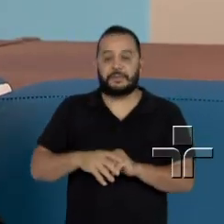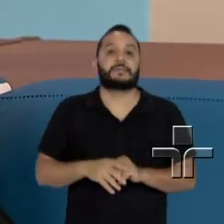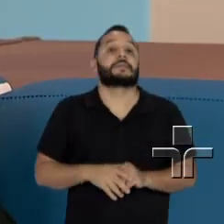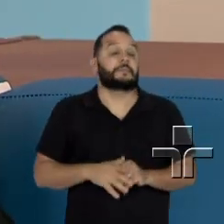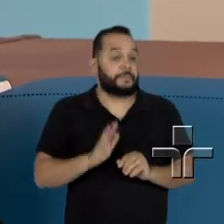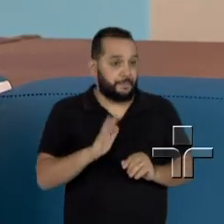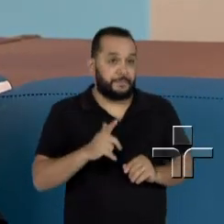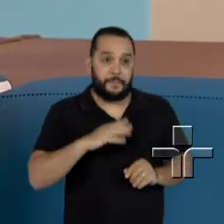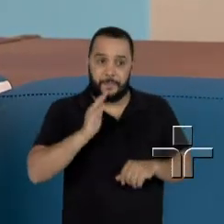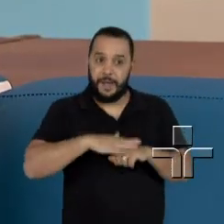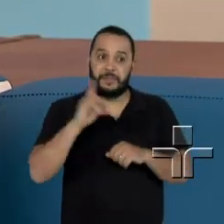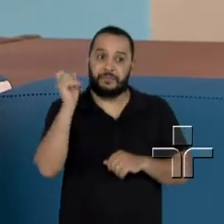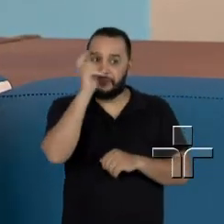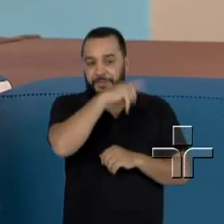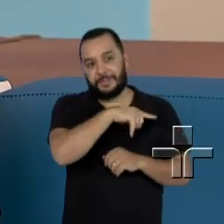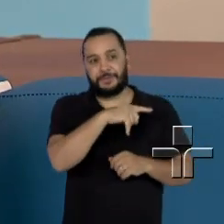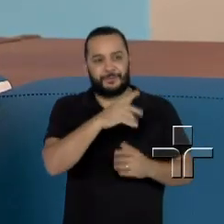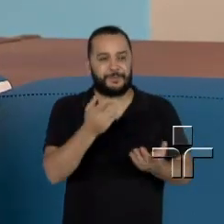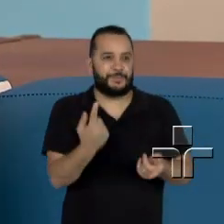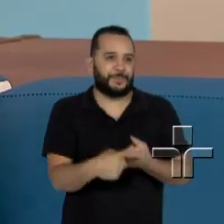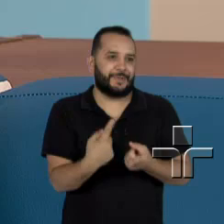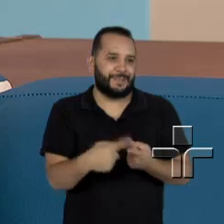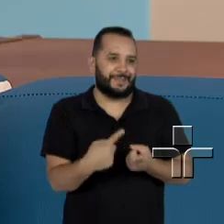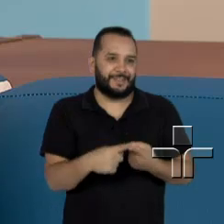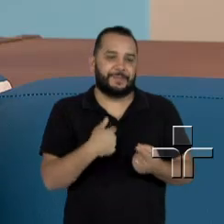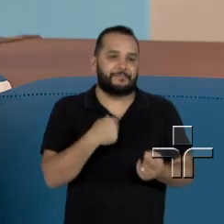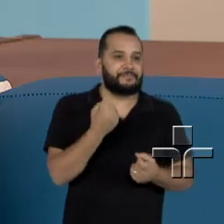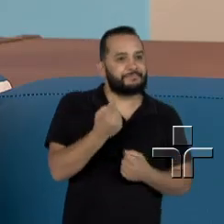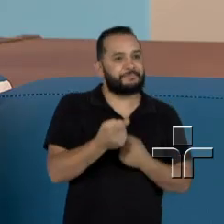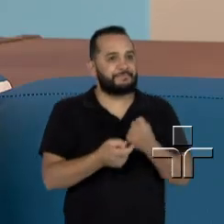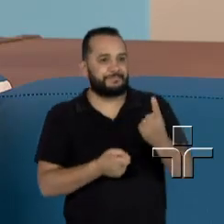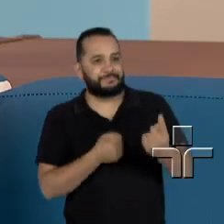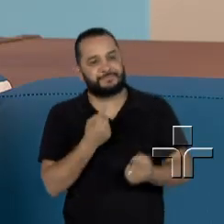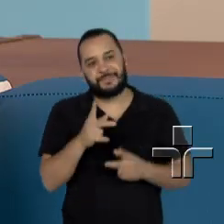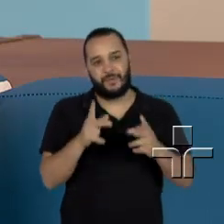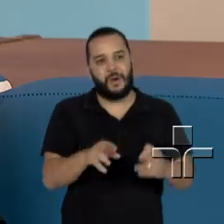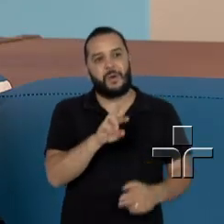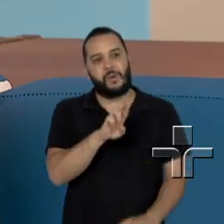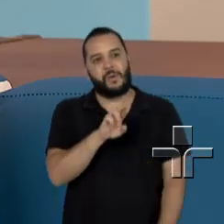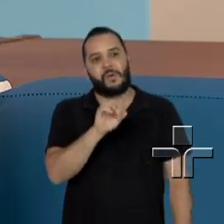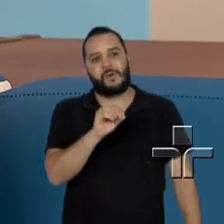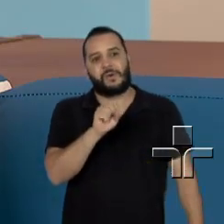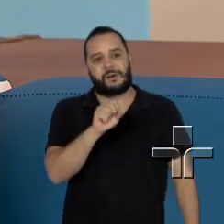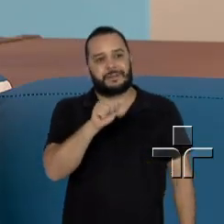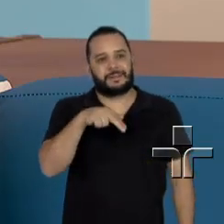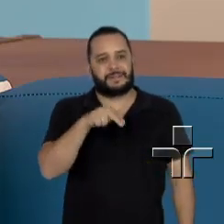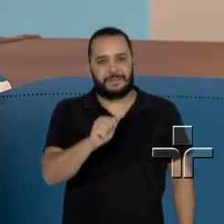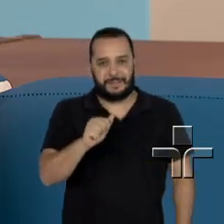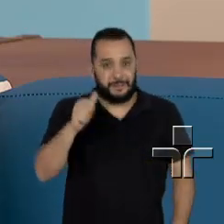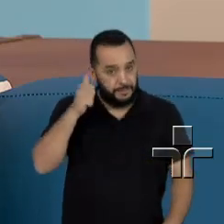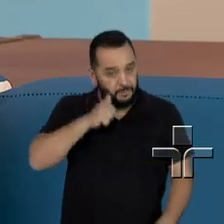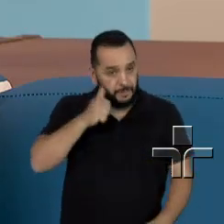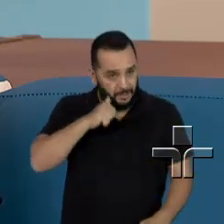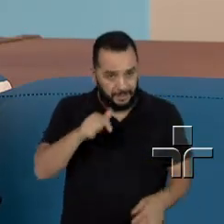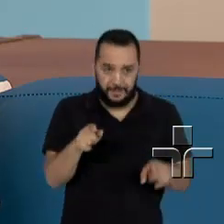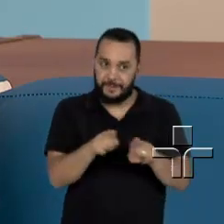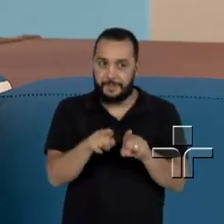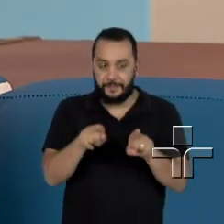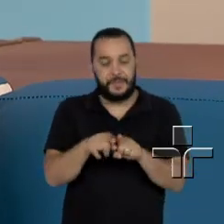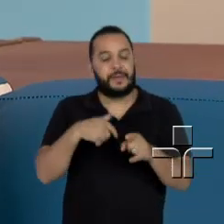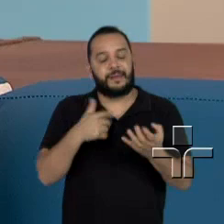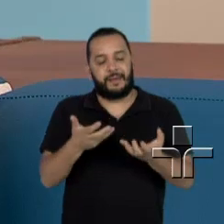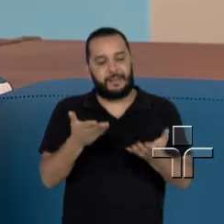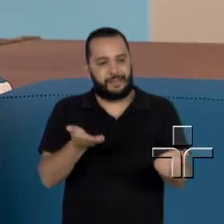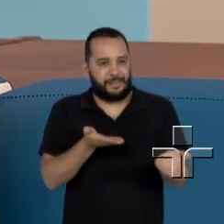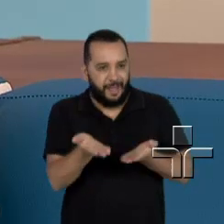já é um pouco mais difícil porque são casos raros, como o da Rosana, e também daquelas pacientes que buscam mesmo o